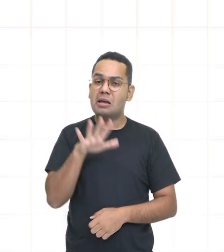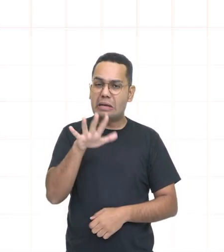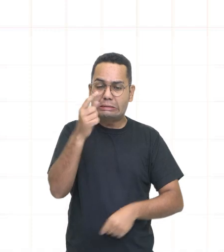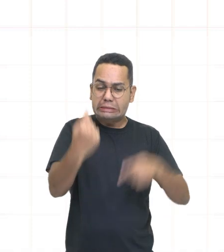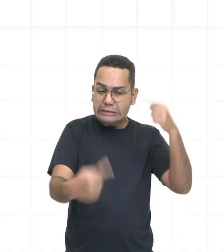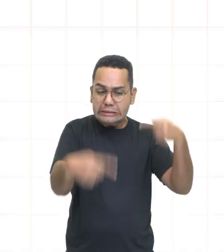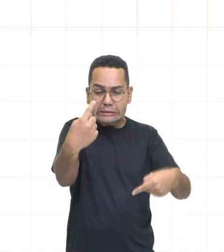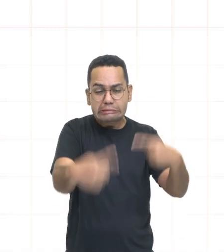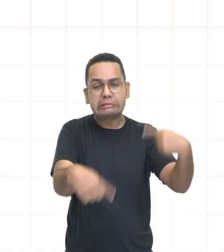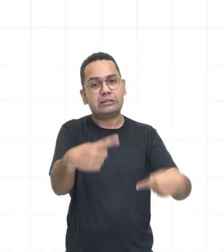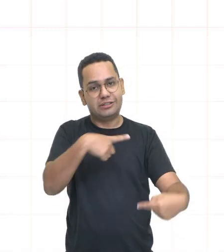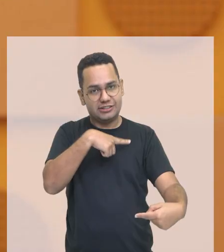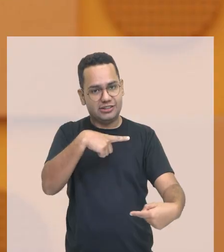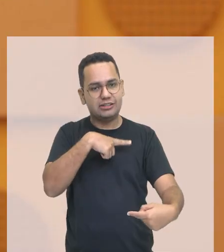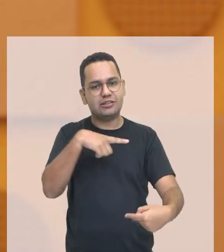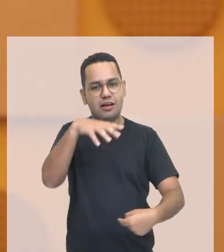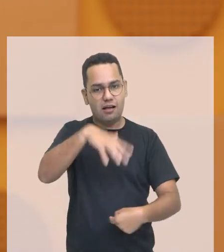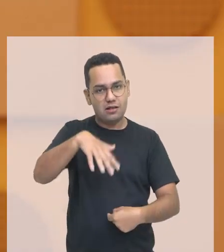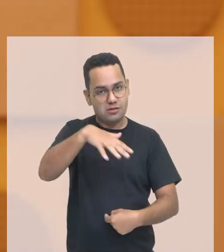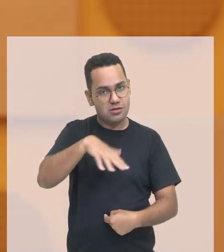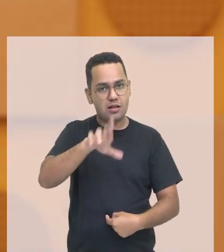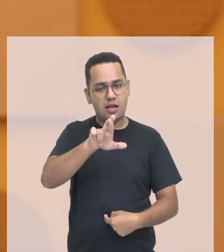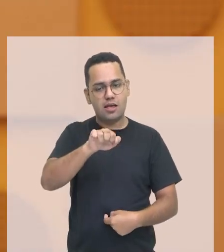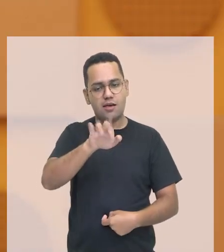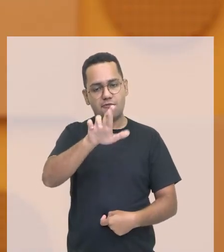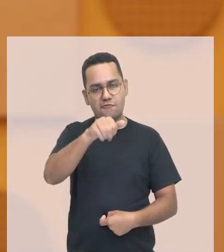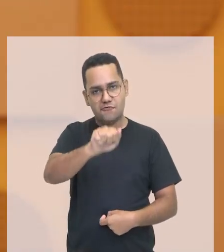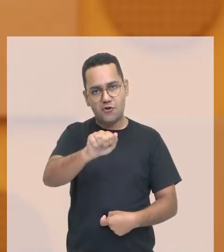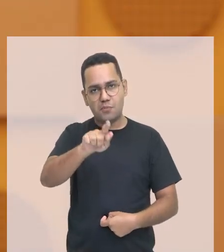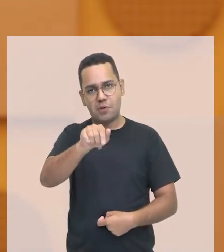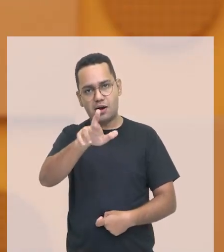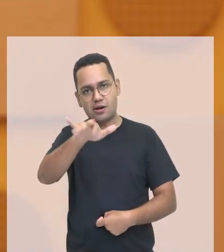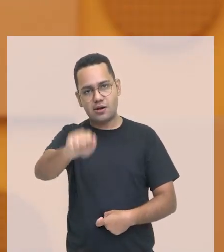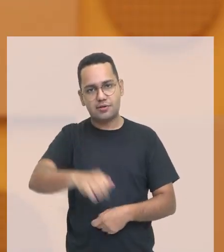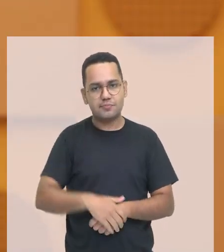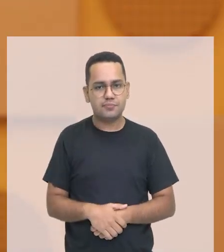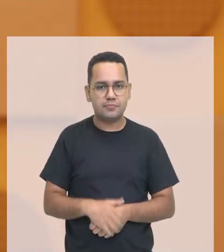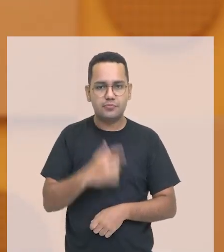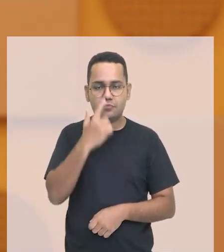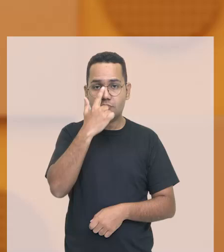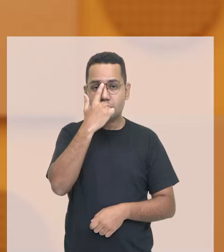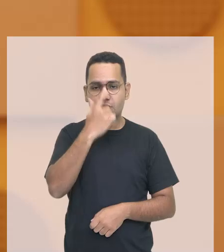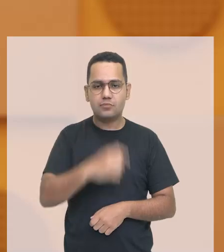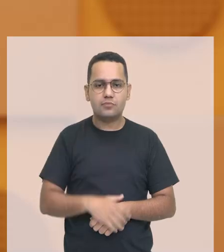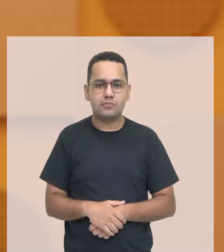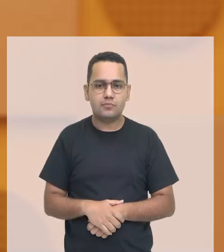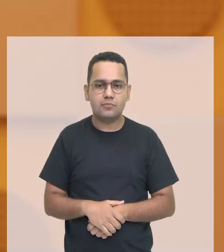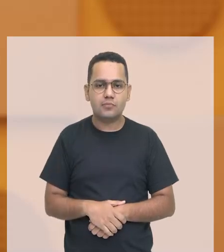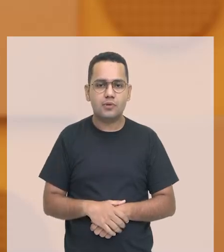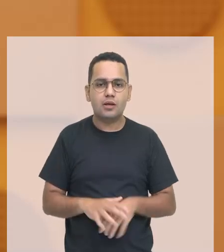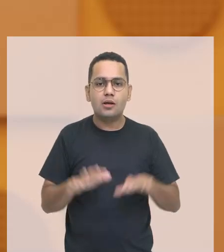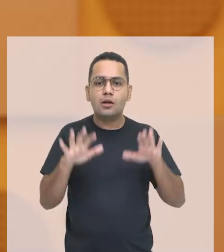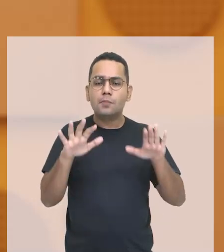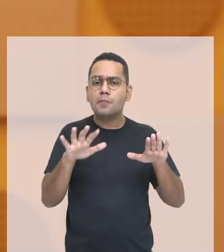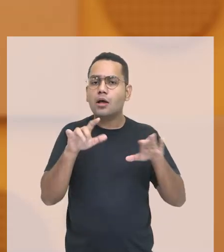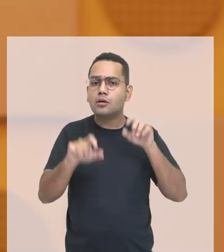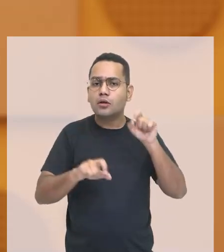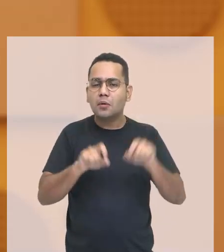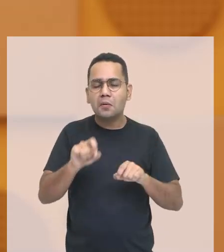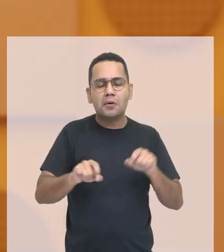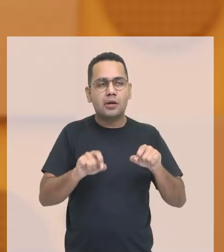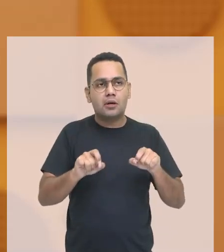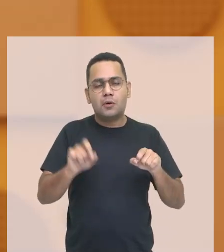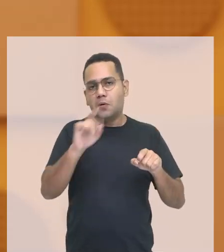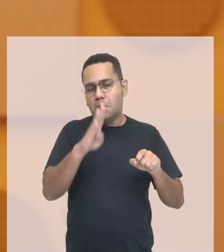discutido o tema da reforma agrária porque o Brasil é um país pautado e construído em cima do latifúndio